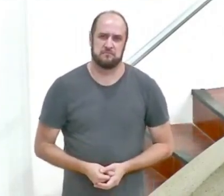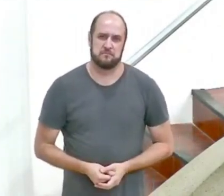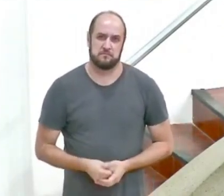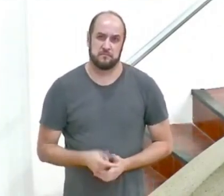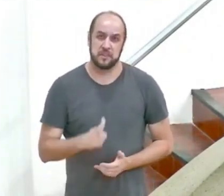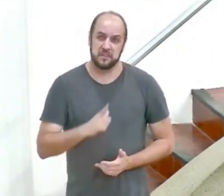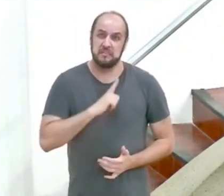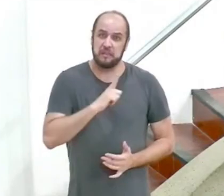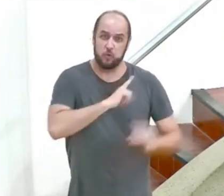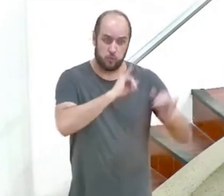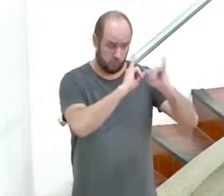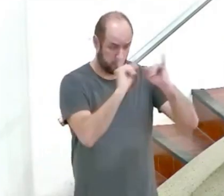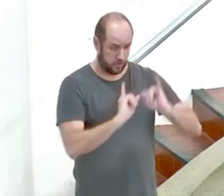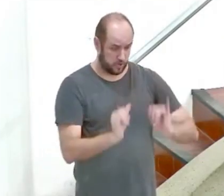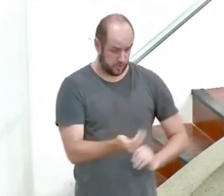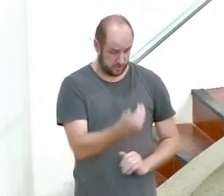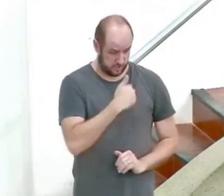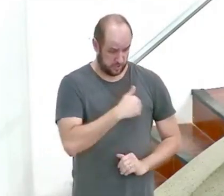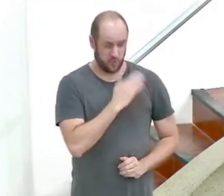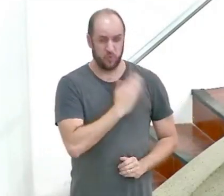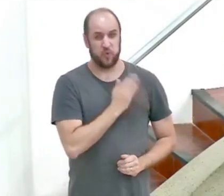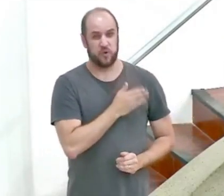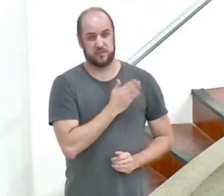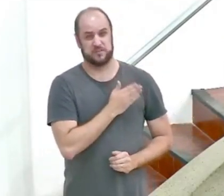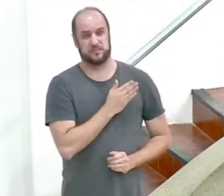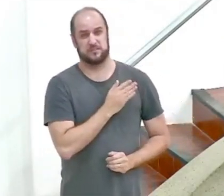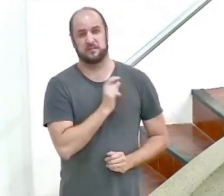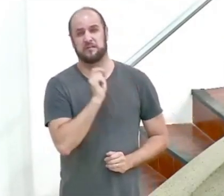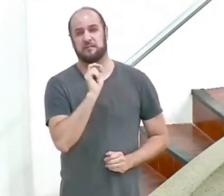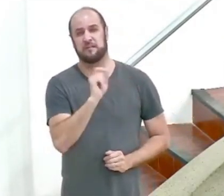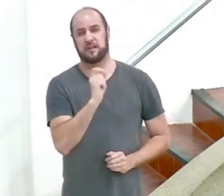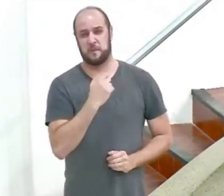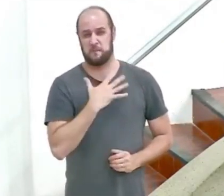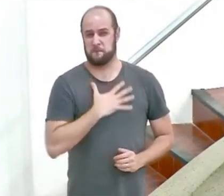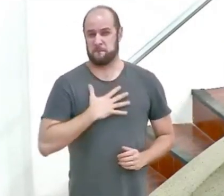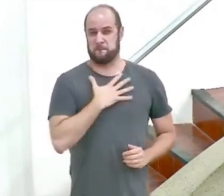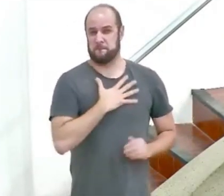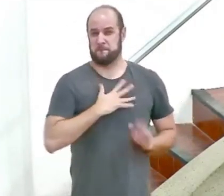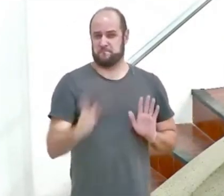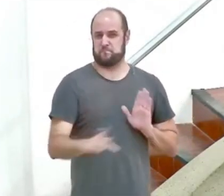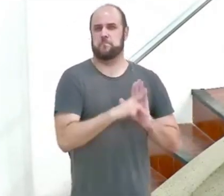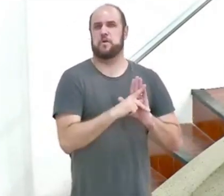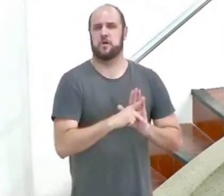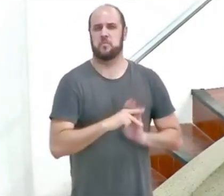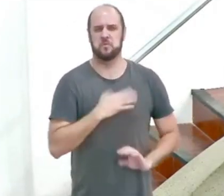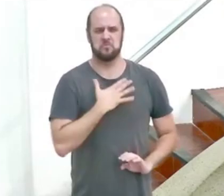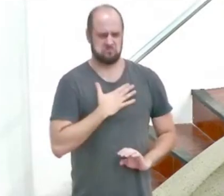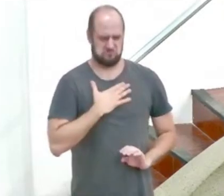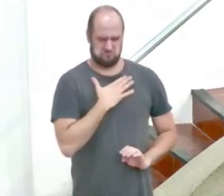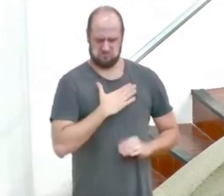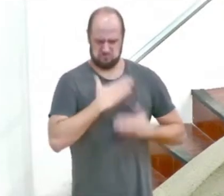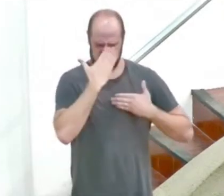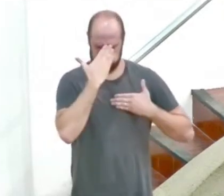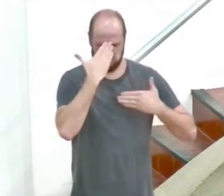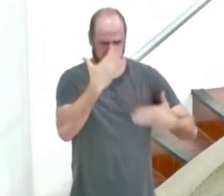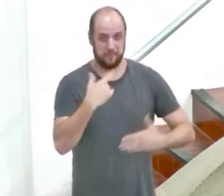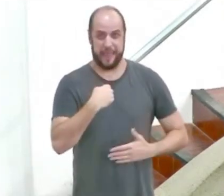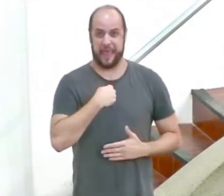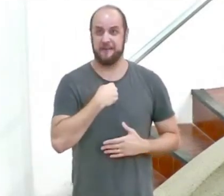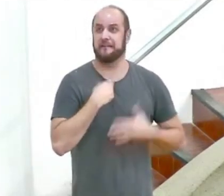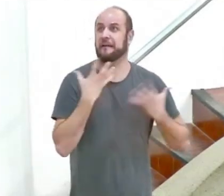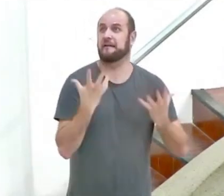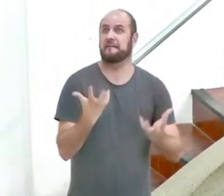um ídolo erguido em seu coração, o nome dele é autossatisfação, autogratificação. Eu